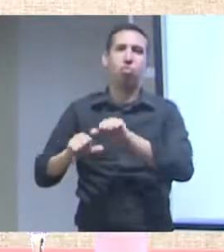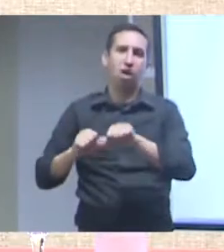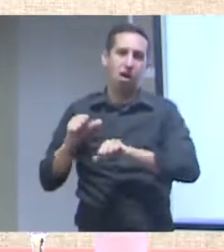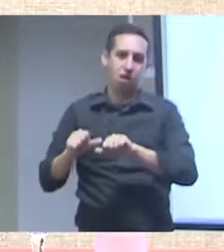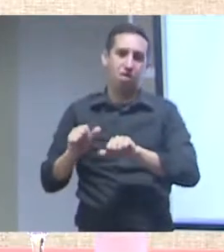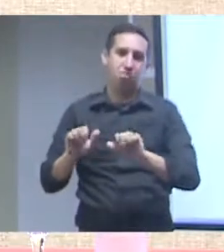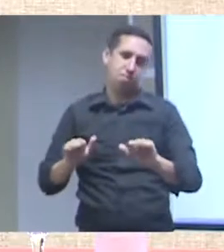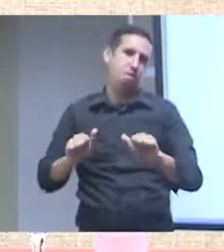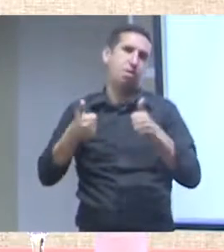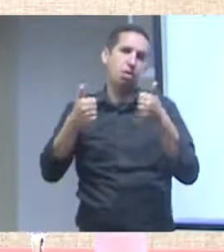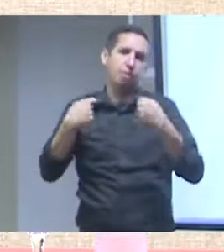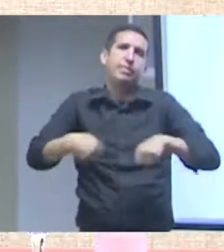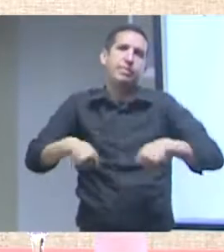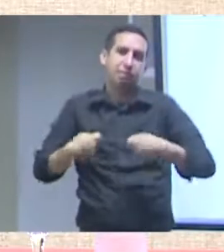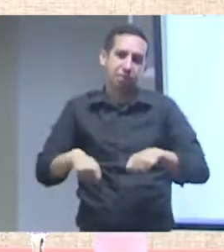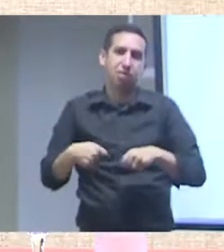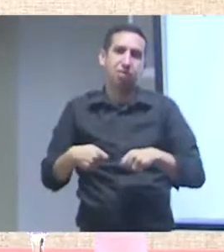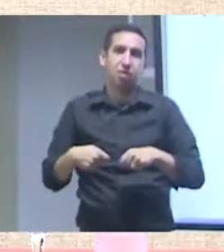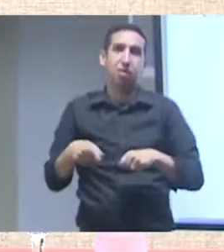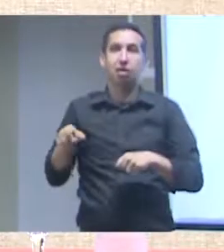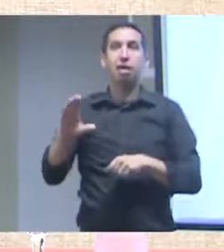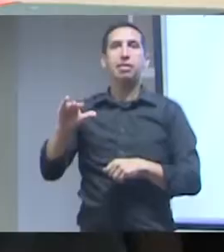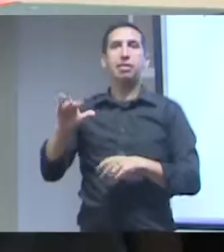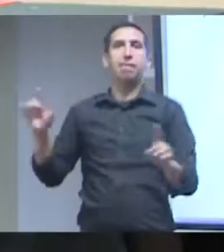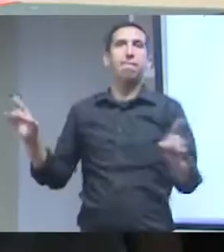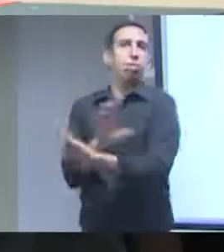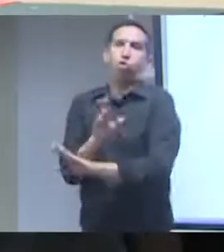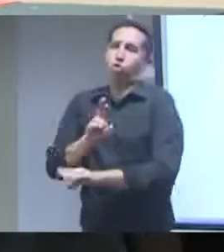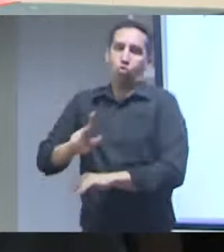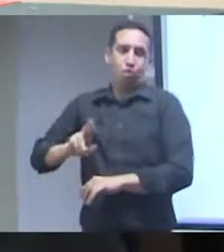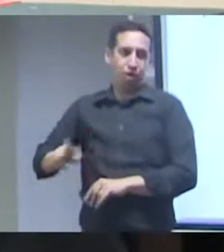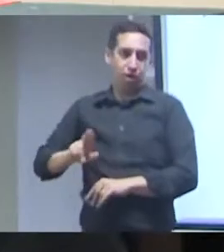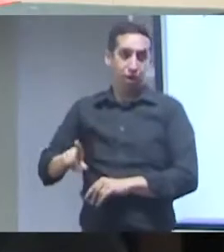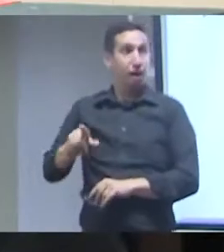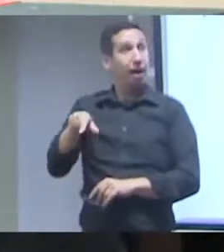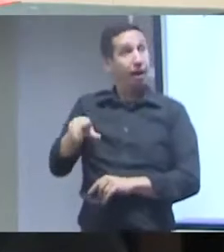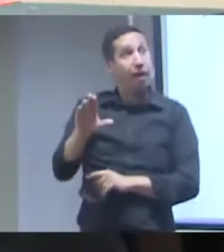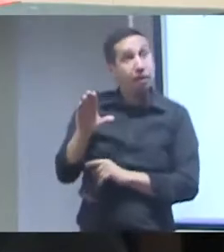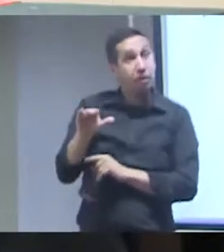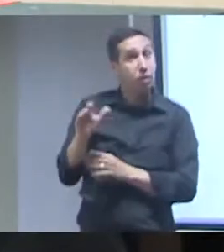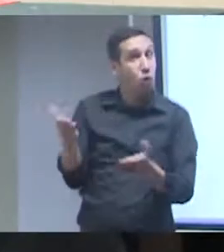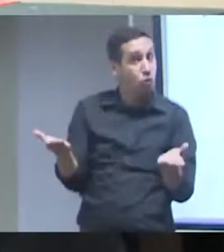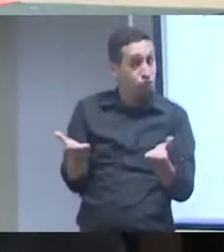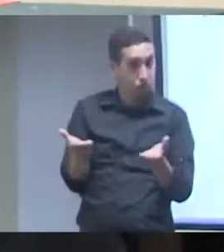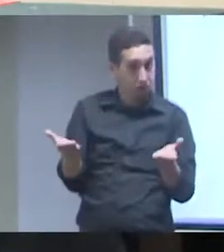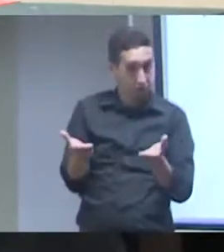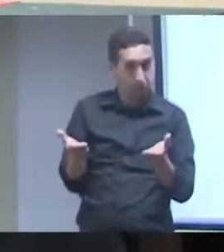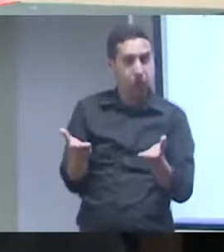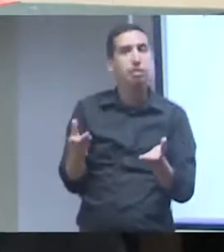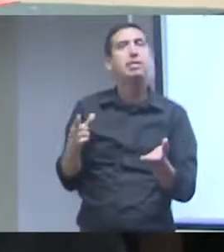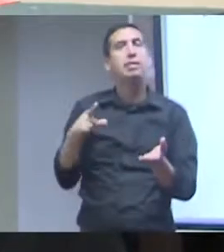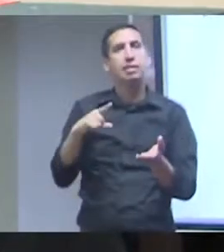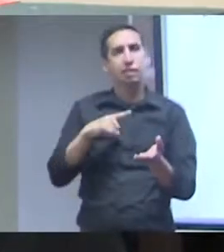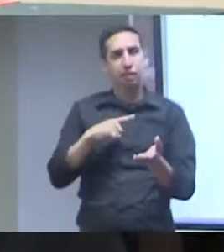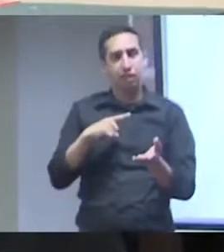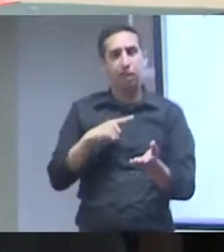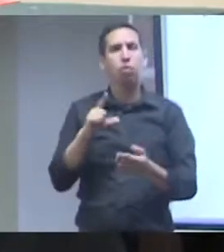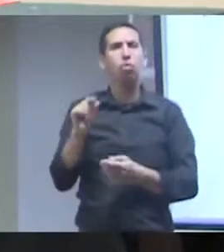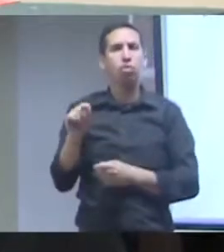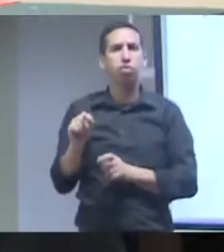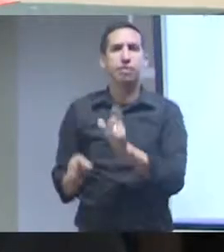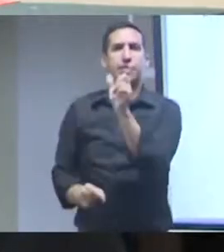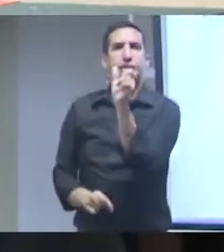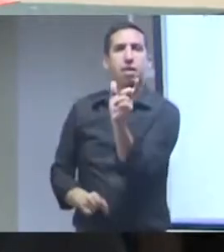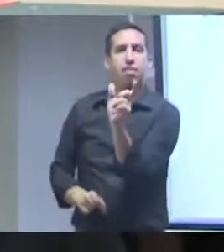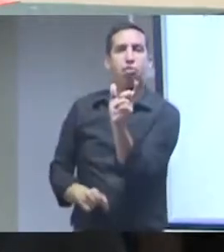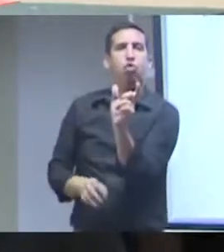suficiente. Ela, hoje, vários termos, como o termo justiça, é um termo que vem nos